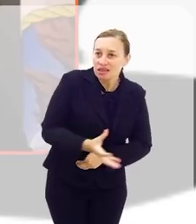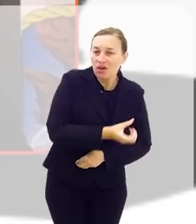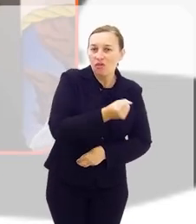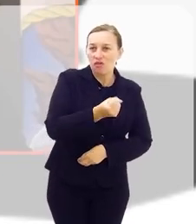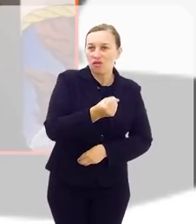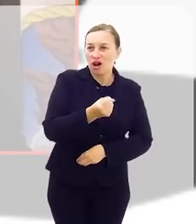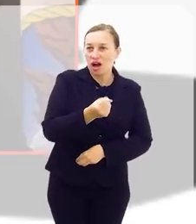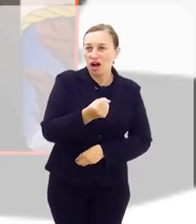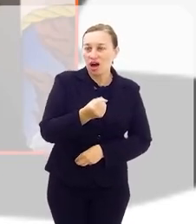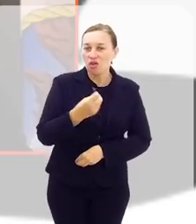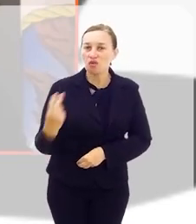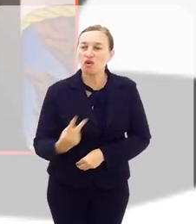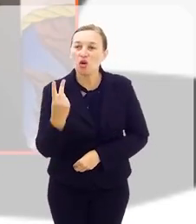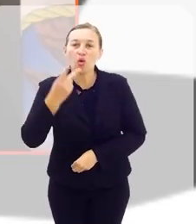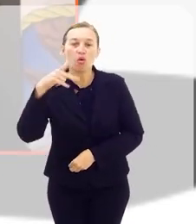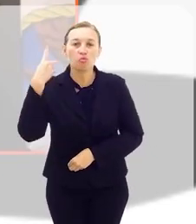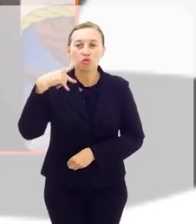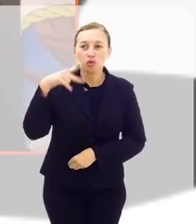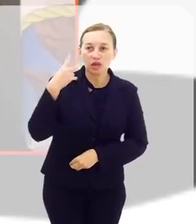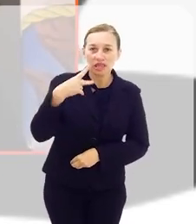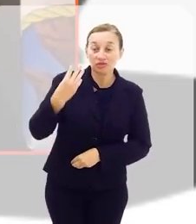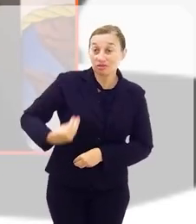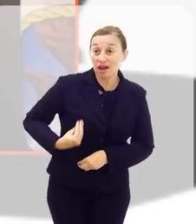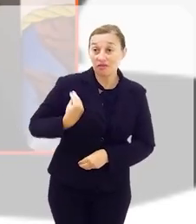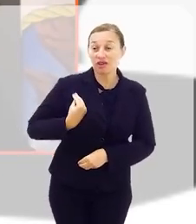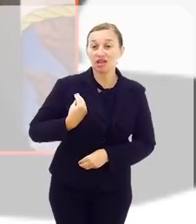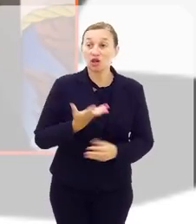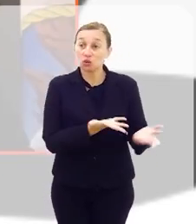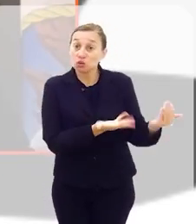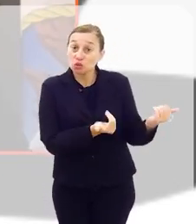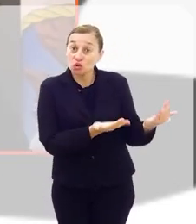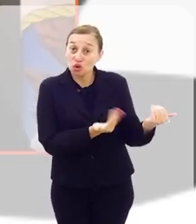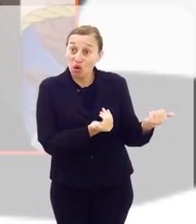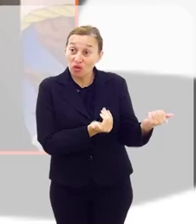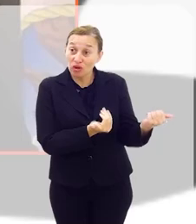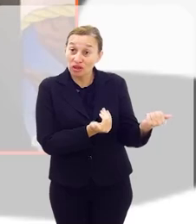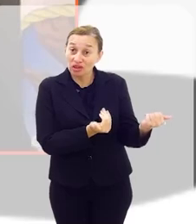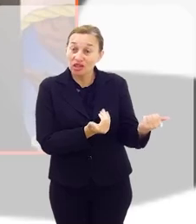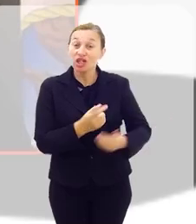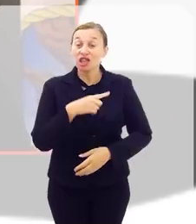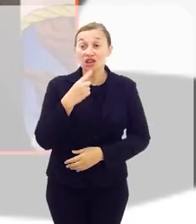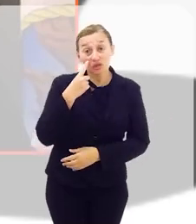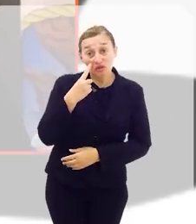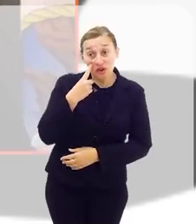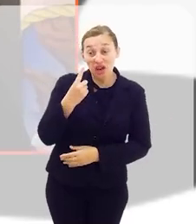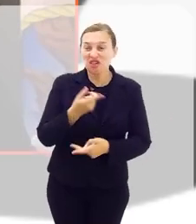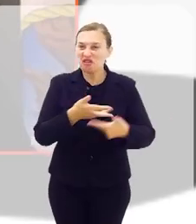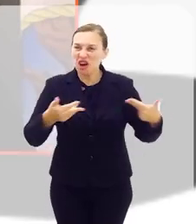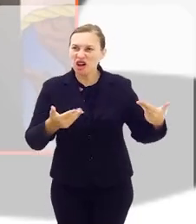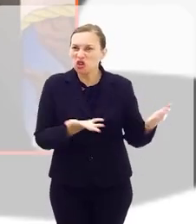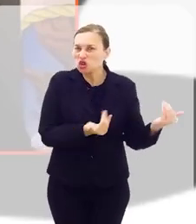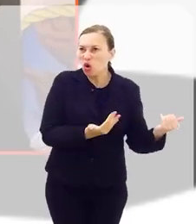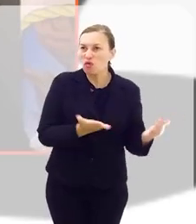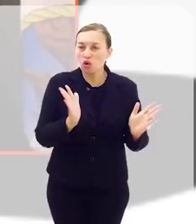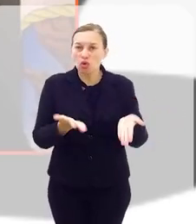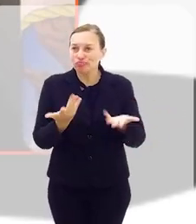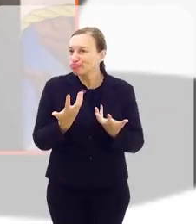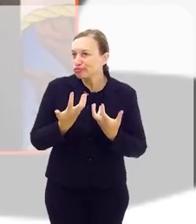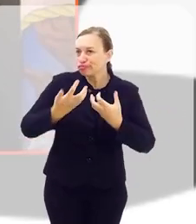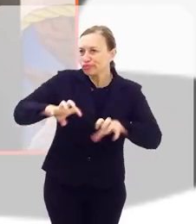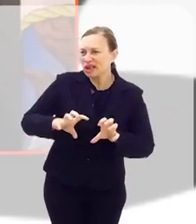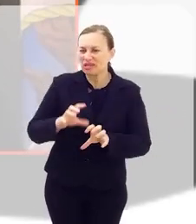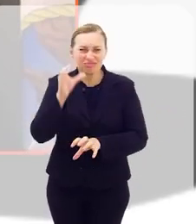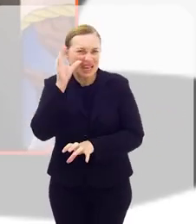credibilidade política, o envolvimento político na vida do jovem, que a gente vê muitos jovens hoje não